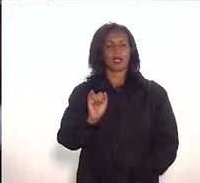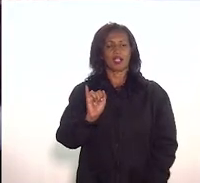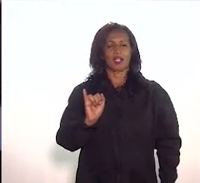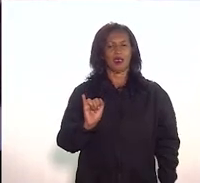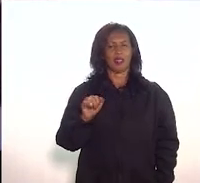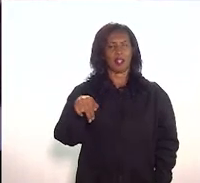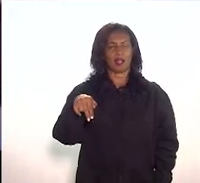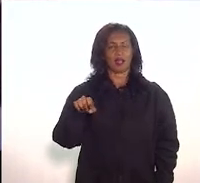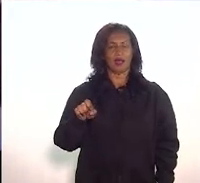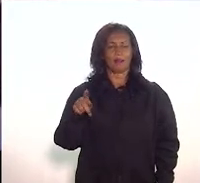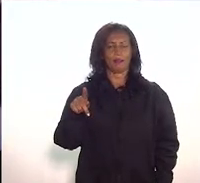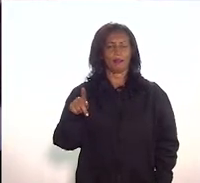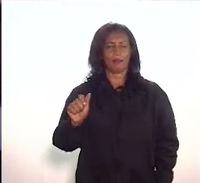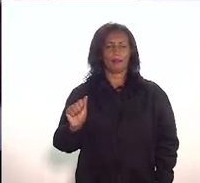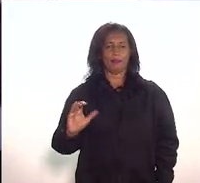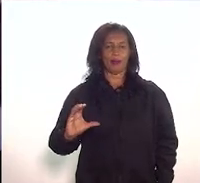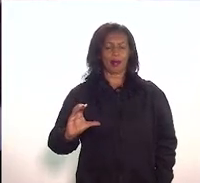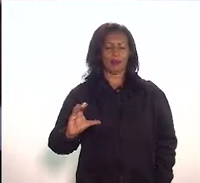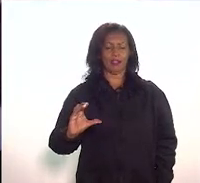de Leonardo Freitas.